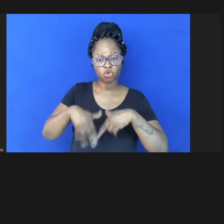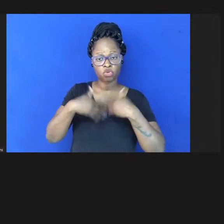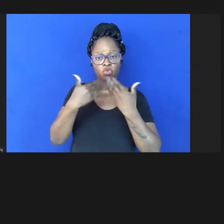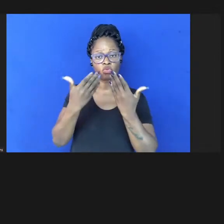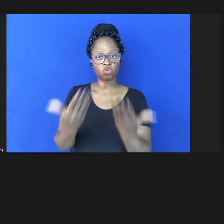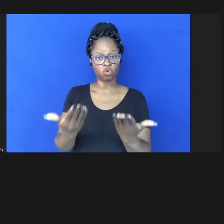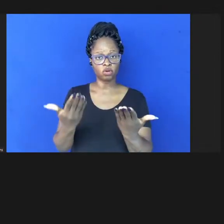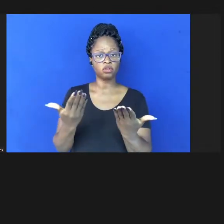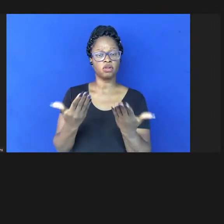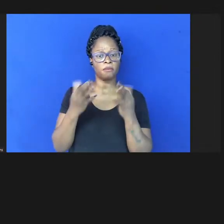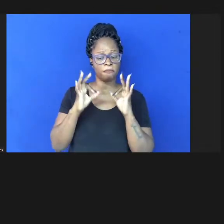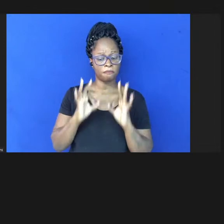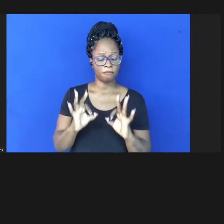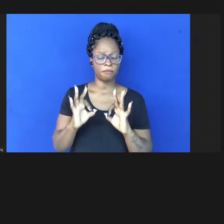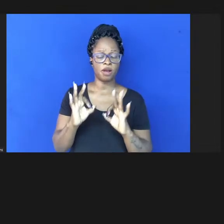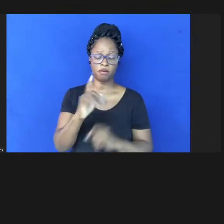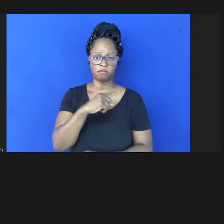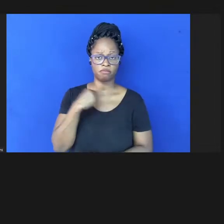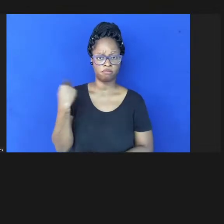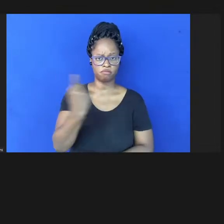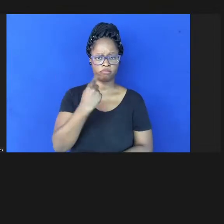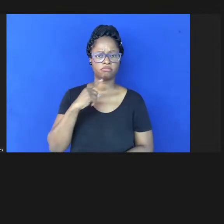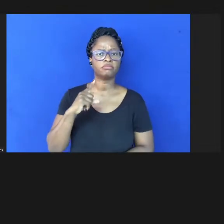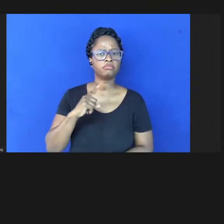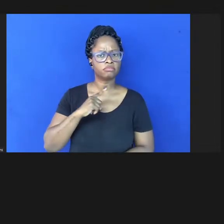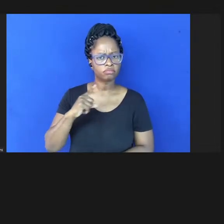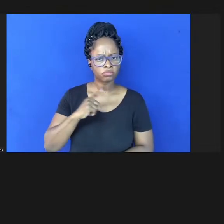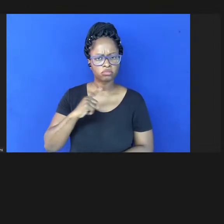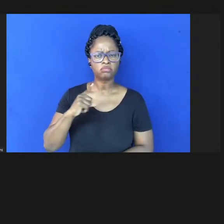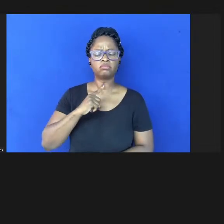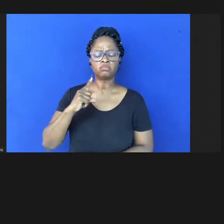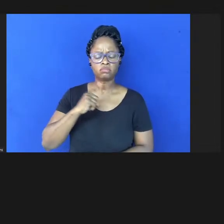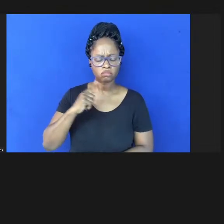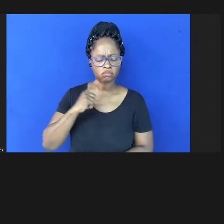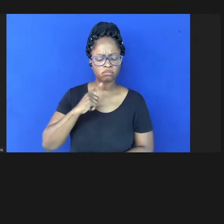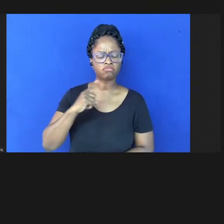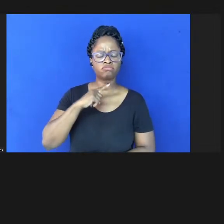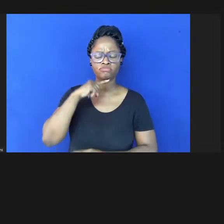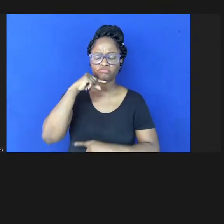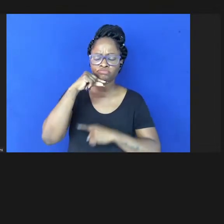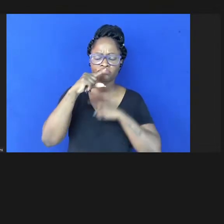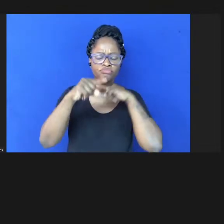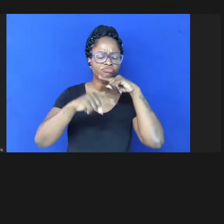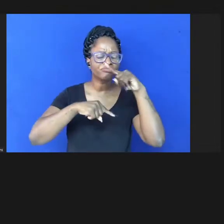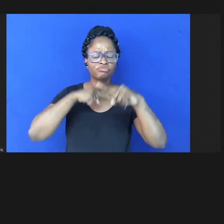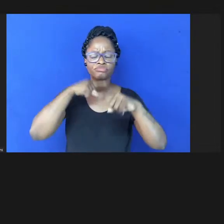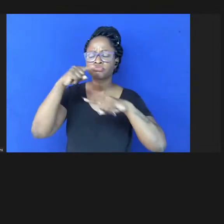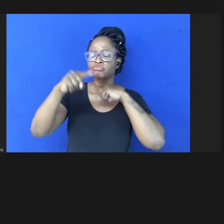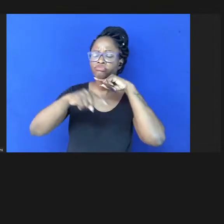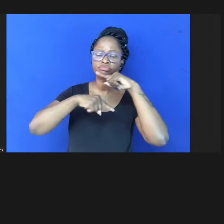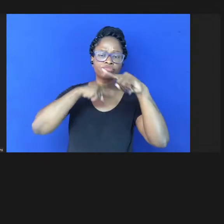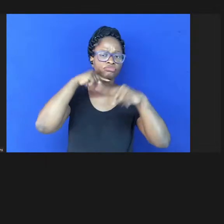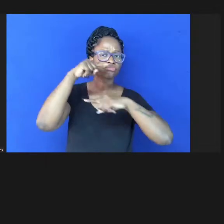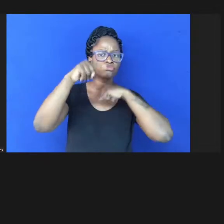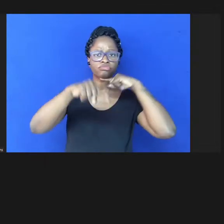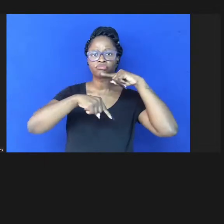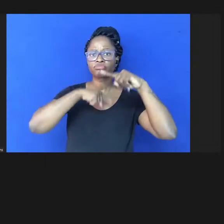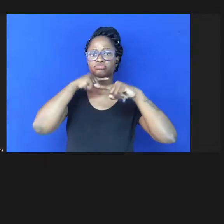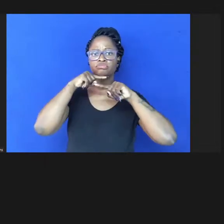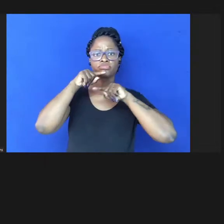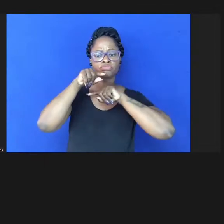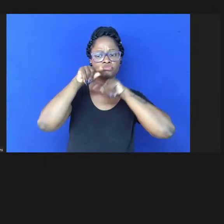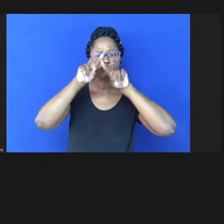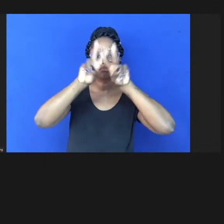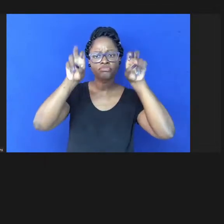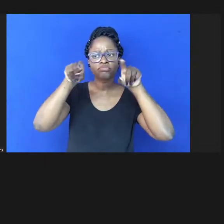nós temos uma série de dúvidas uma série de dúvidas com relação a esse